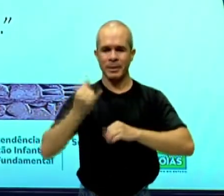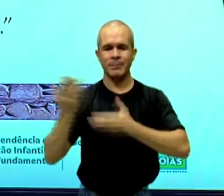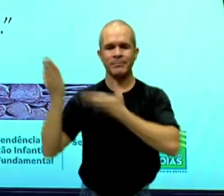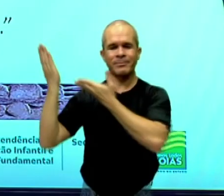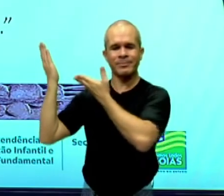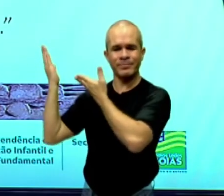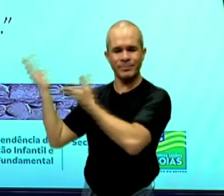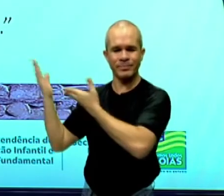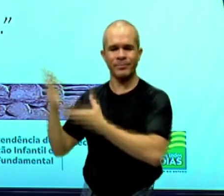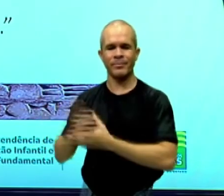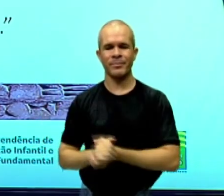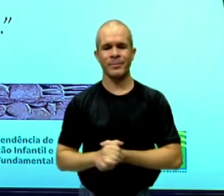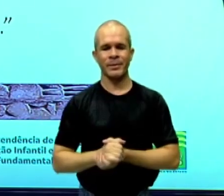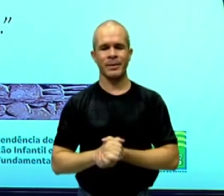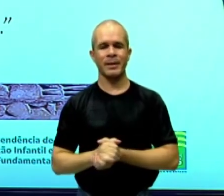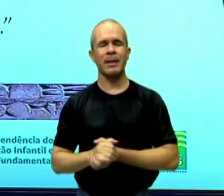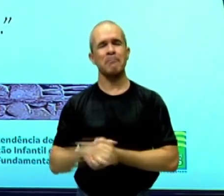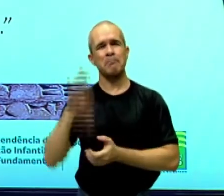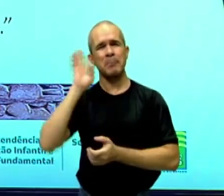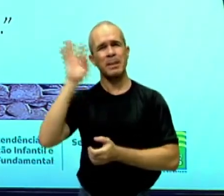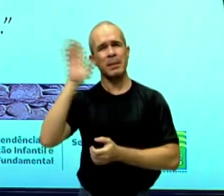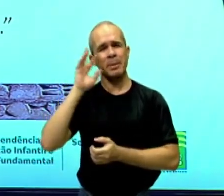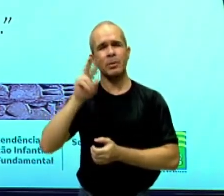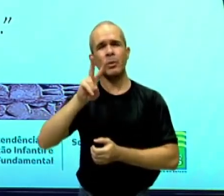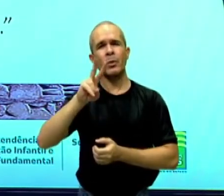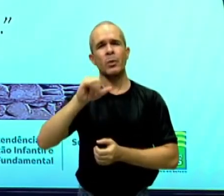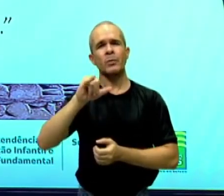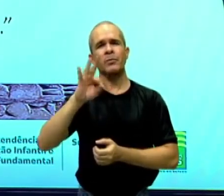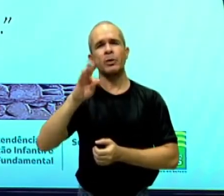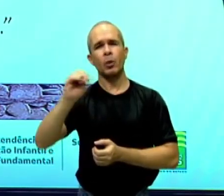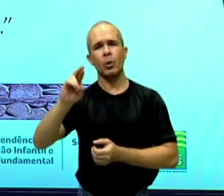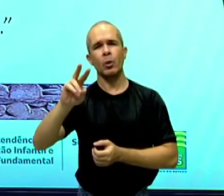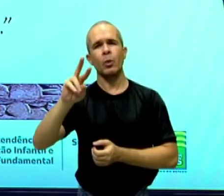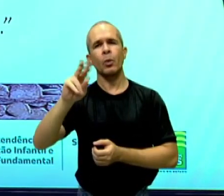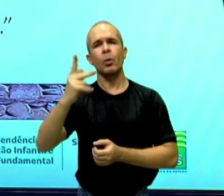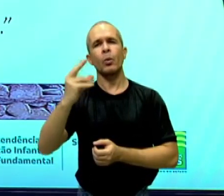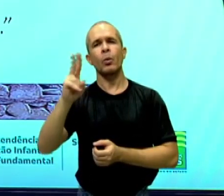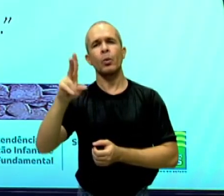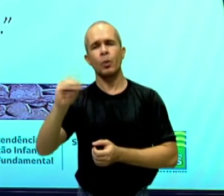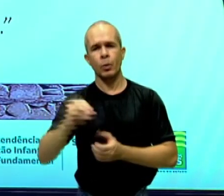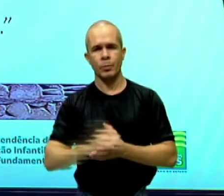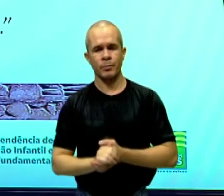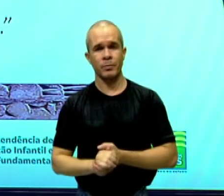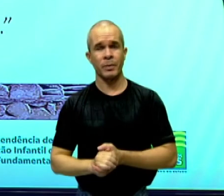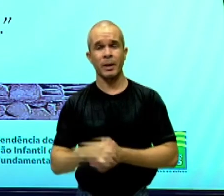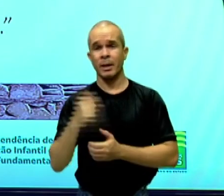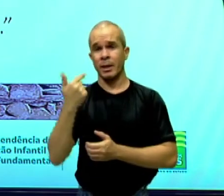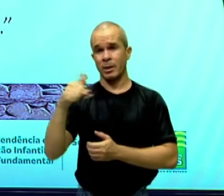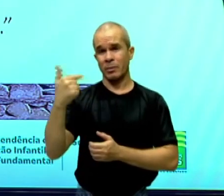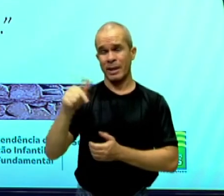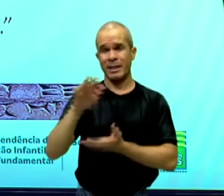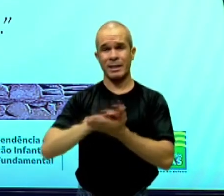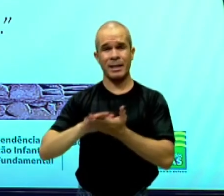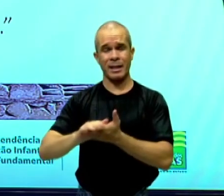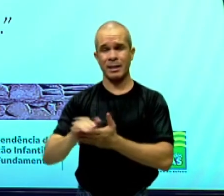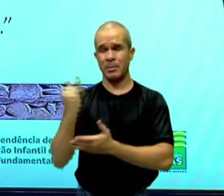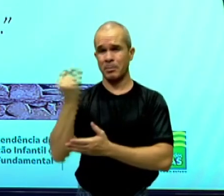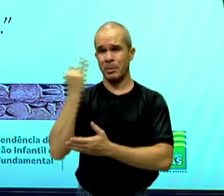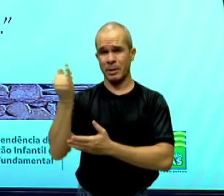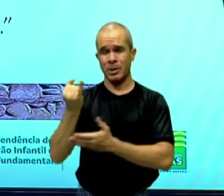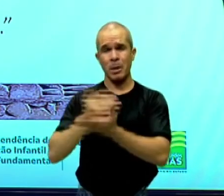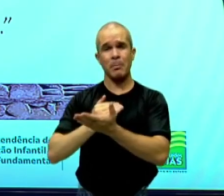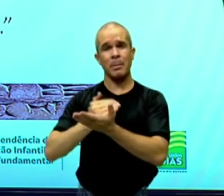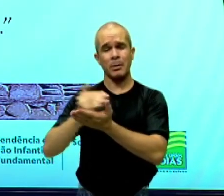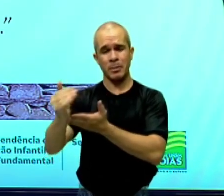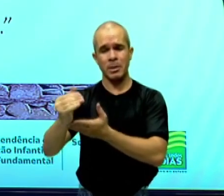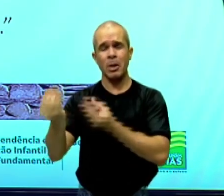um pensamento de Vitor Hugo, que diz Nada há como começar, como ver,